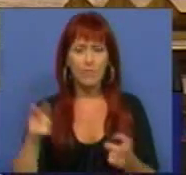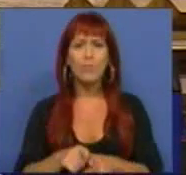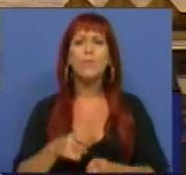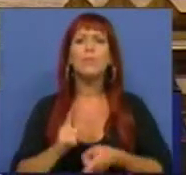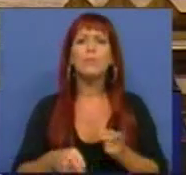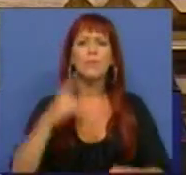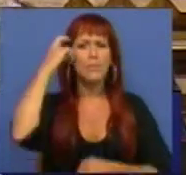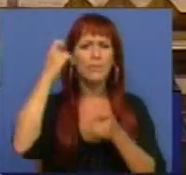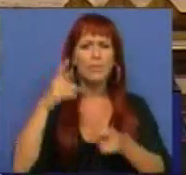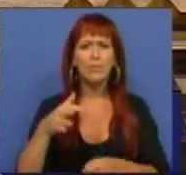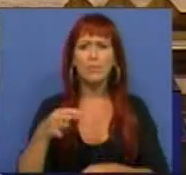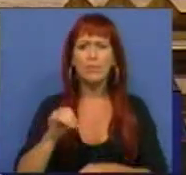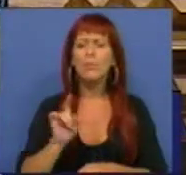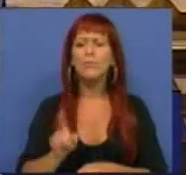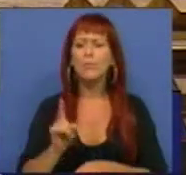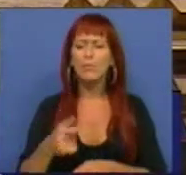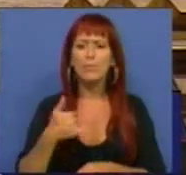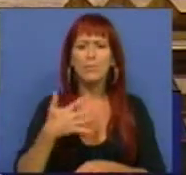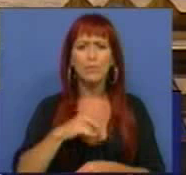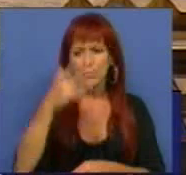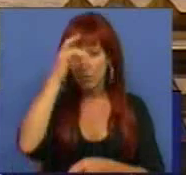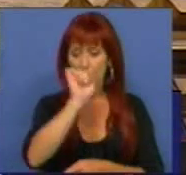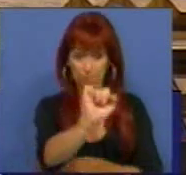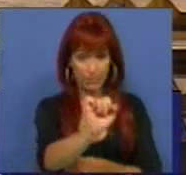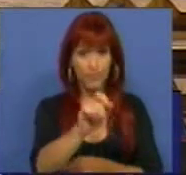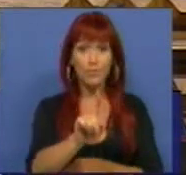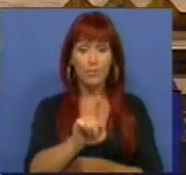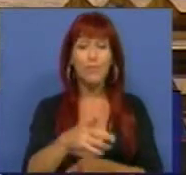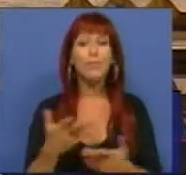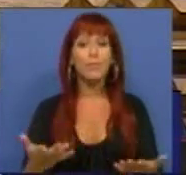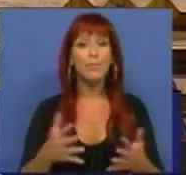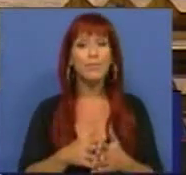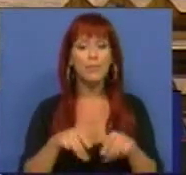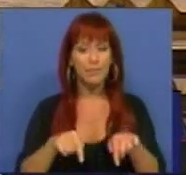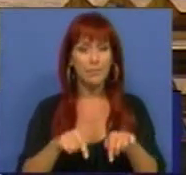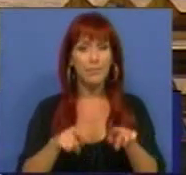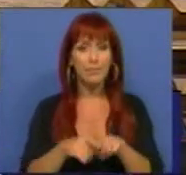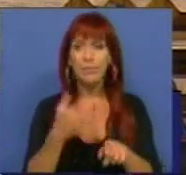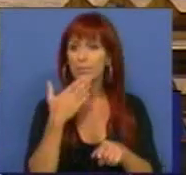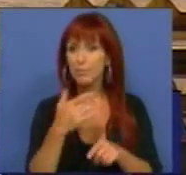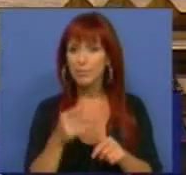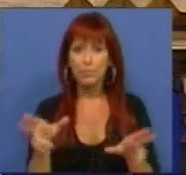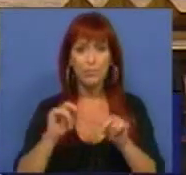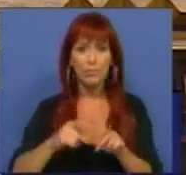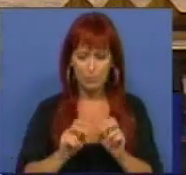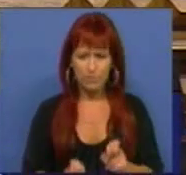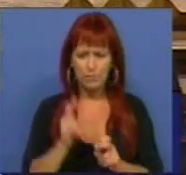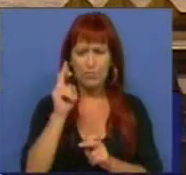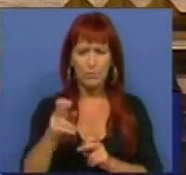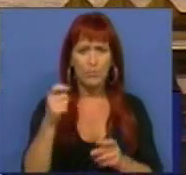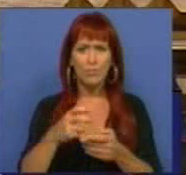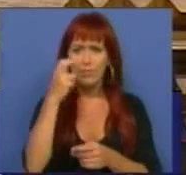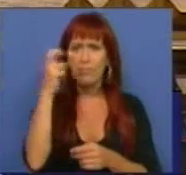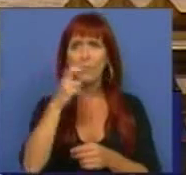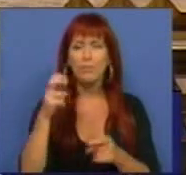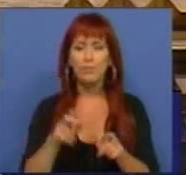afinal o que pensa o Partido Socialista, e gostava a sua opinião sobre este pedido, este novo aumento de